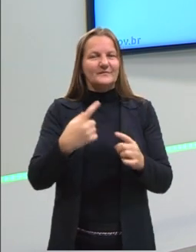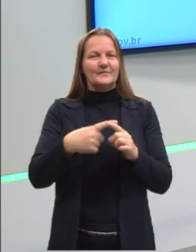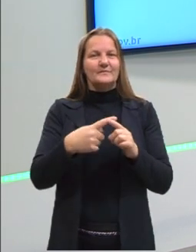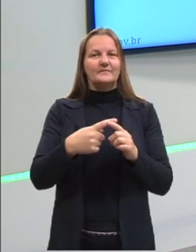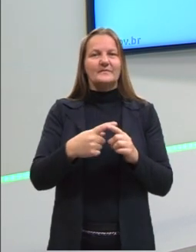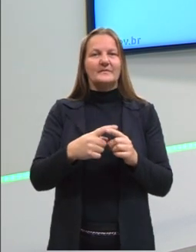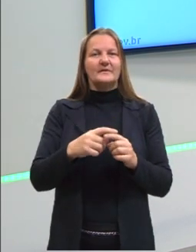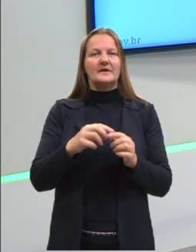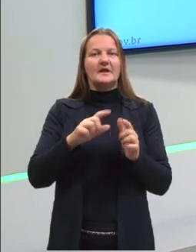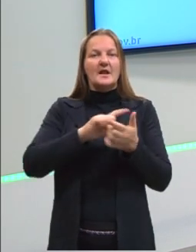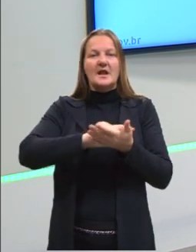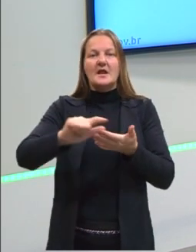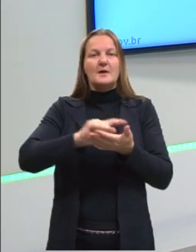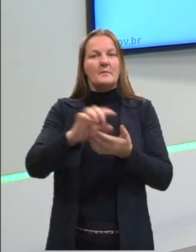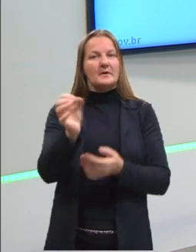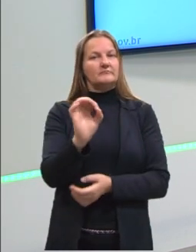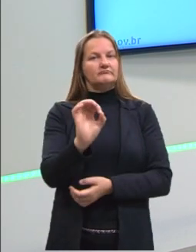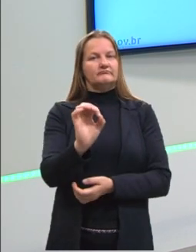considerada uma energia limpa.